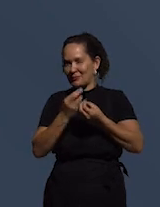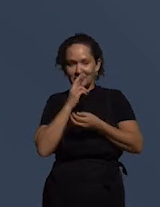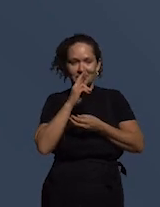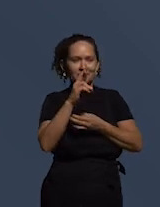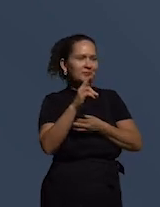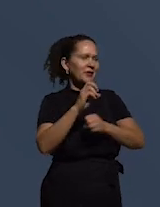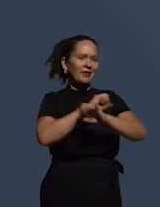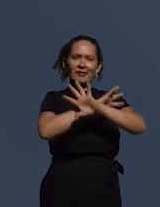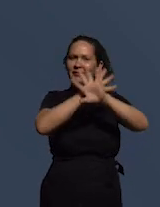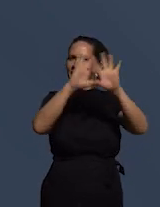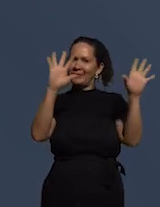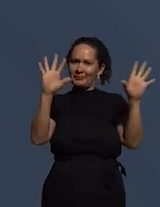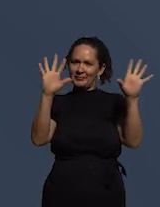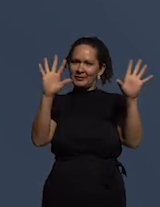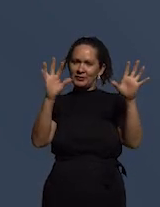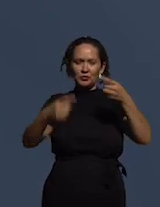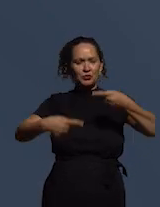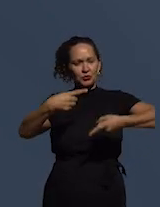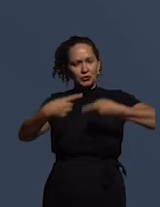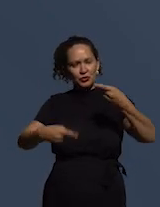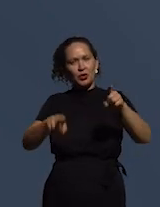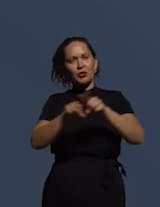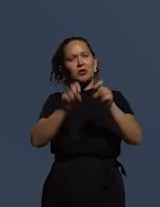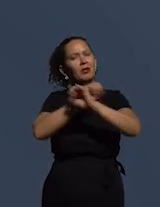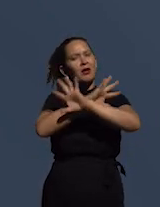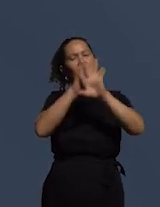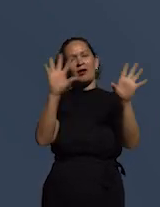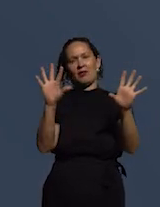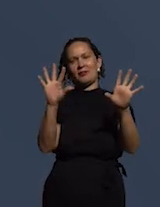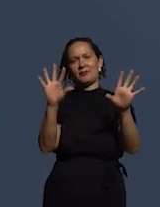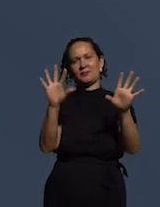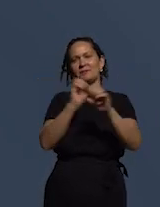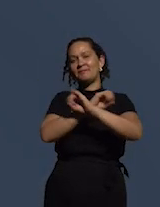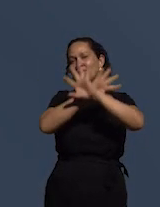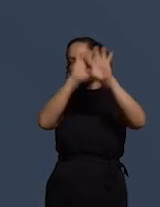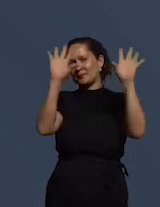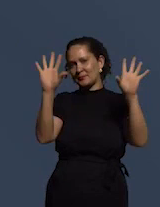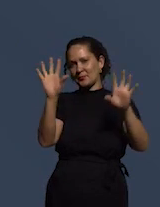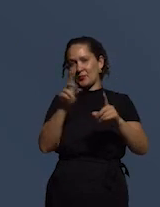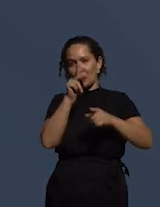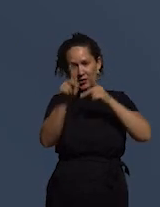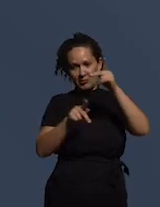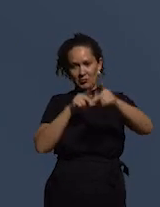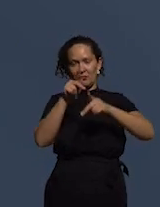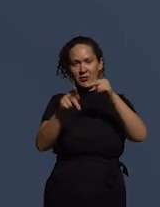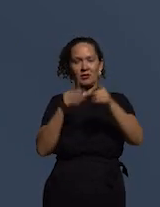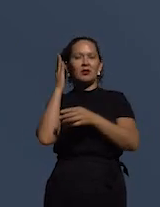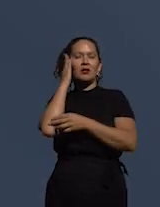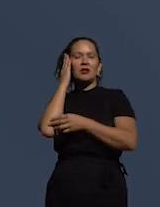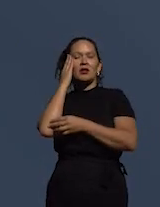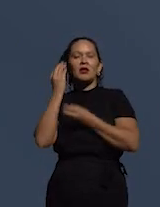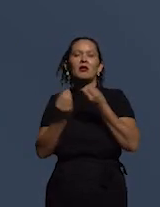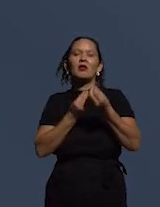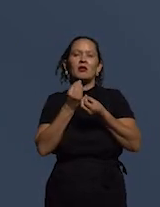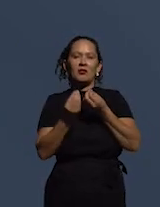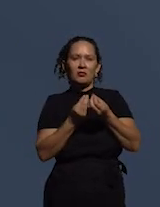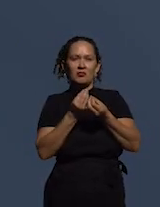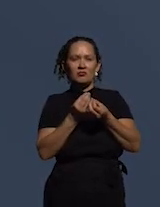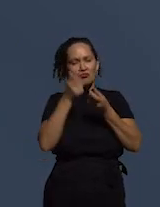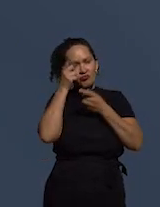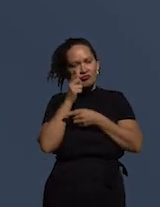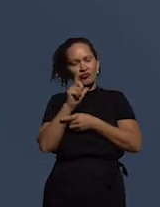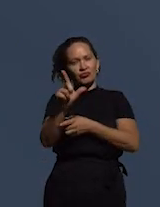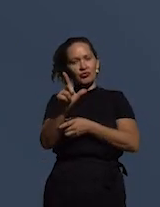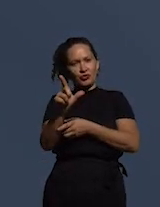transparência e diálogo transparência para que a população saiba com o que se está